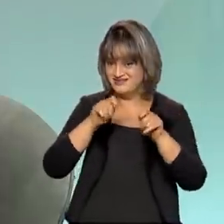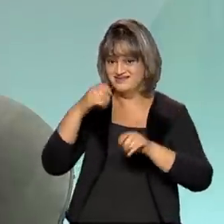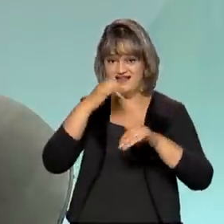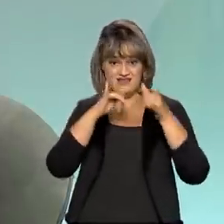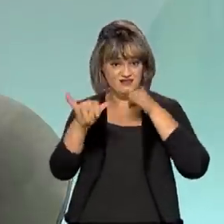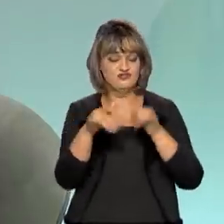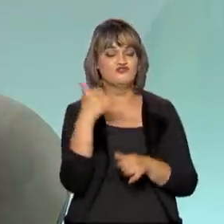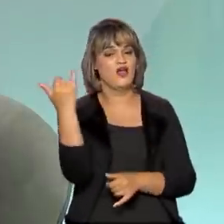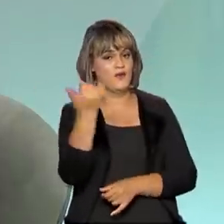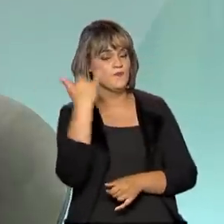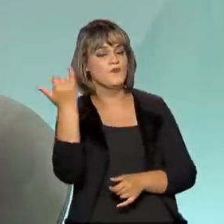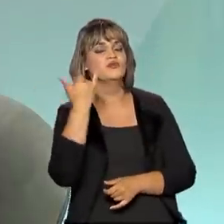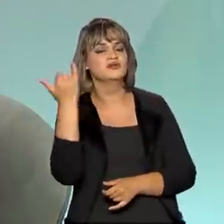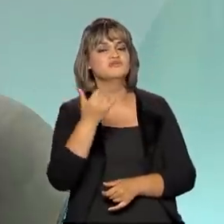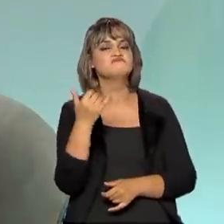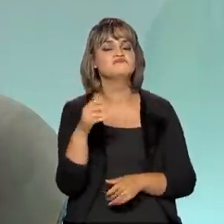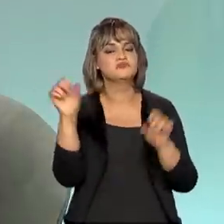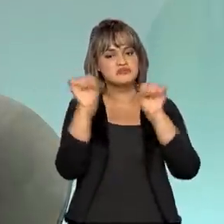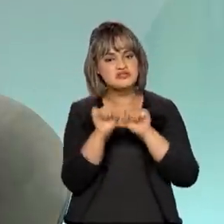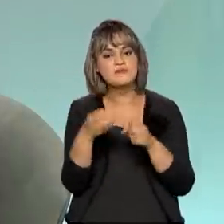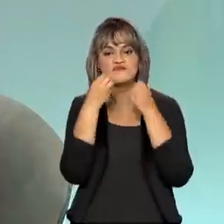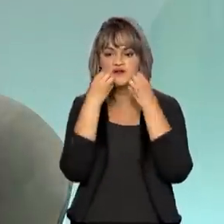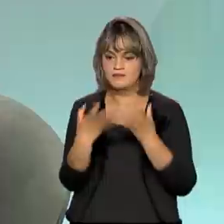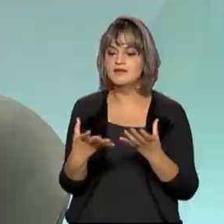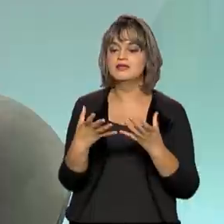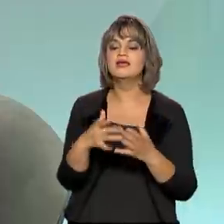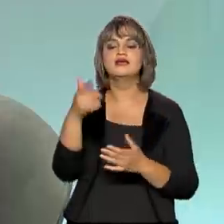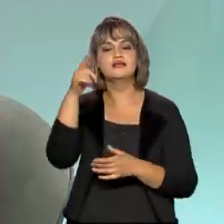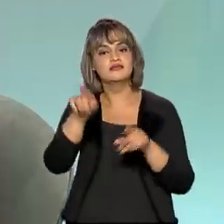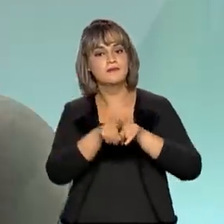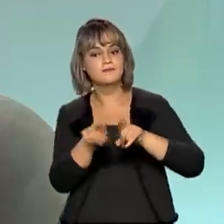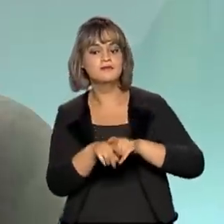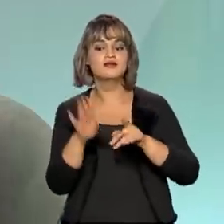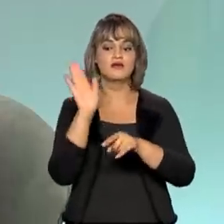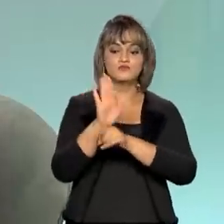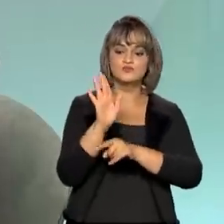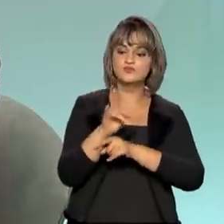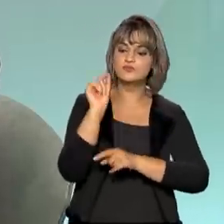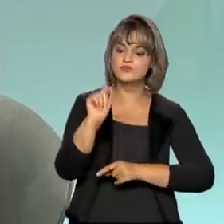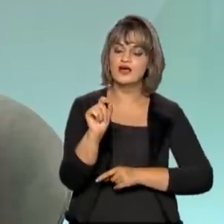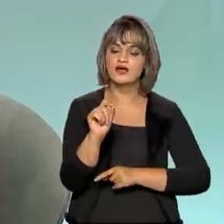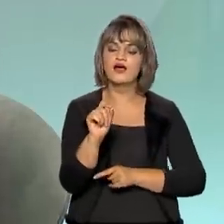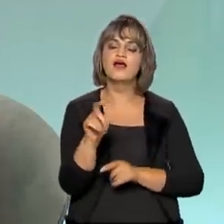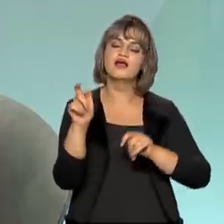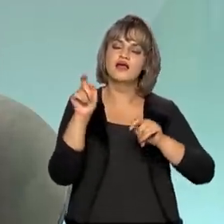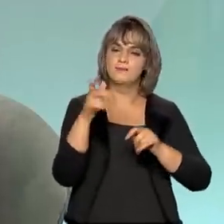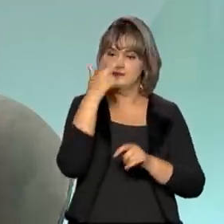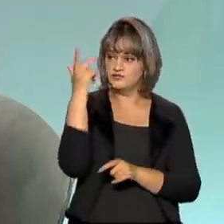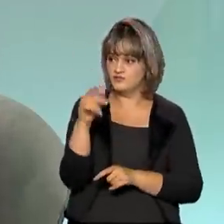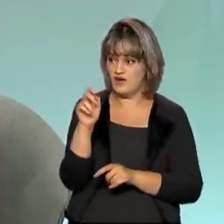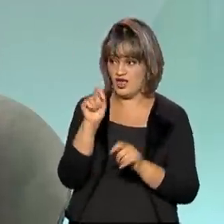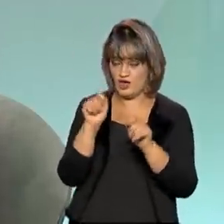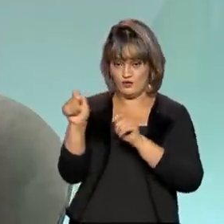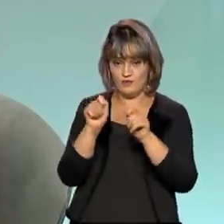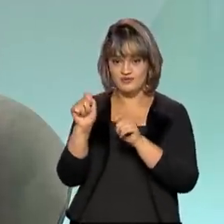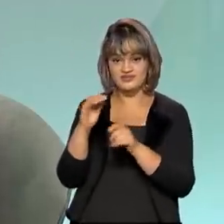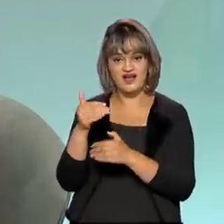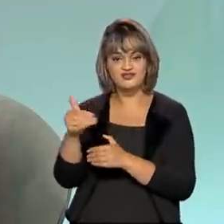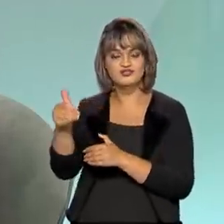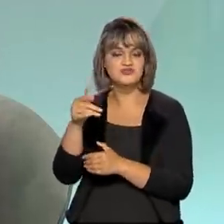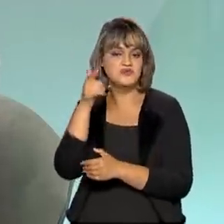dermos, é importante para a operação do sistema e, ao mesmo tempo, ajuda. Quem economizar vai ter um benefício na conta,